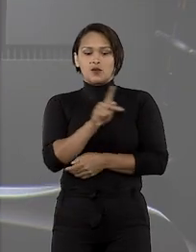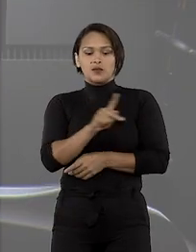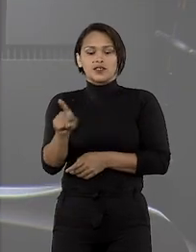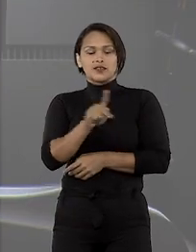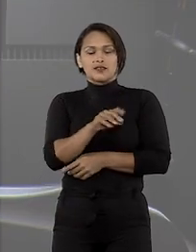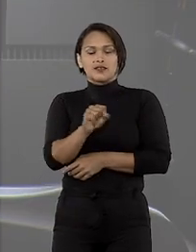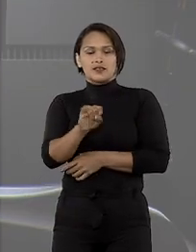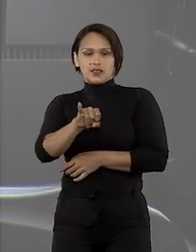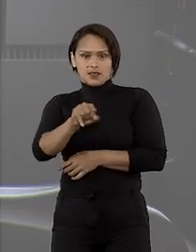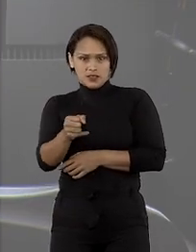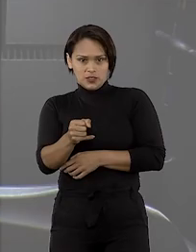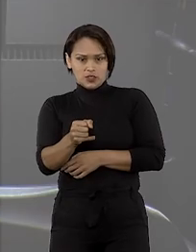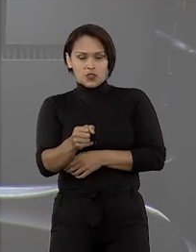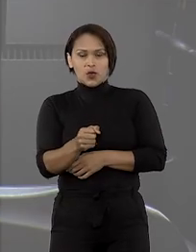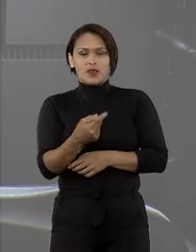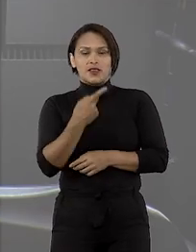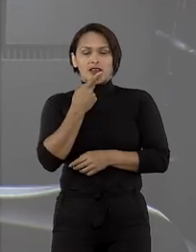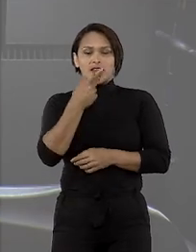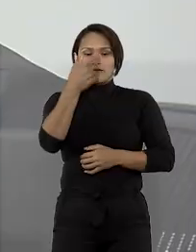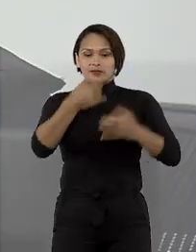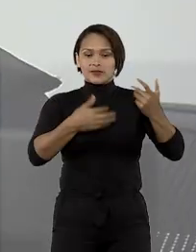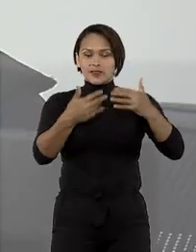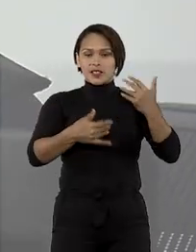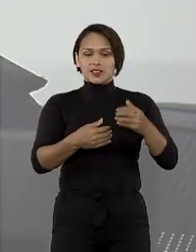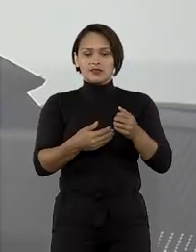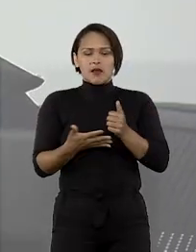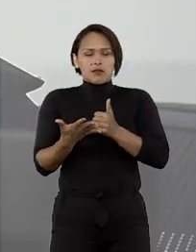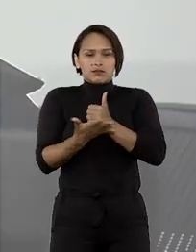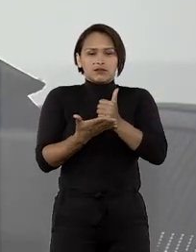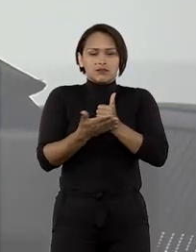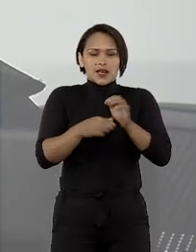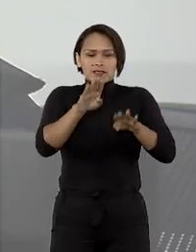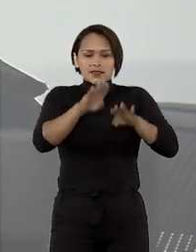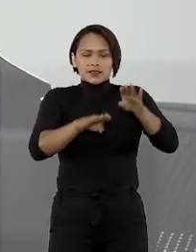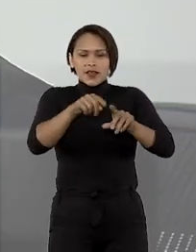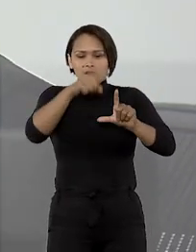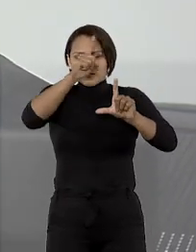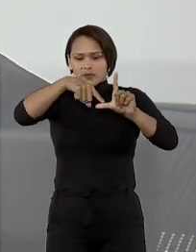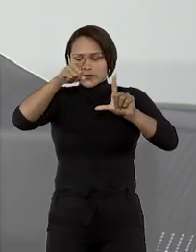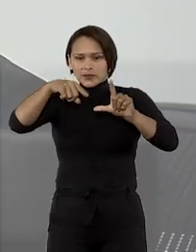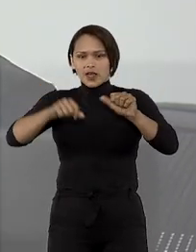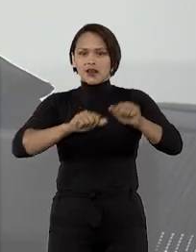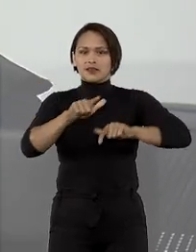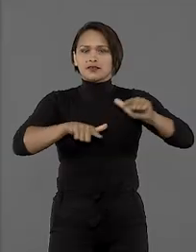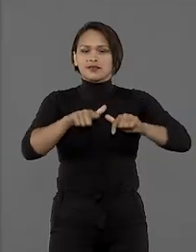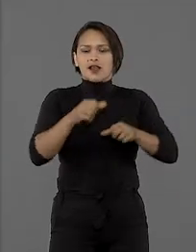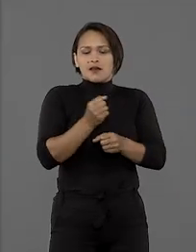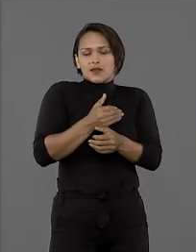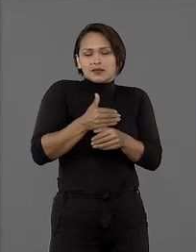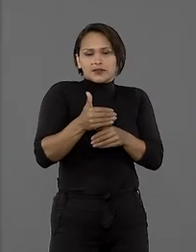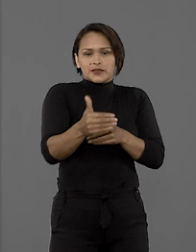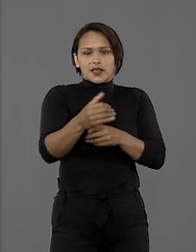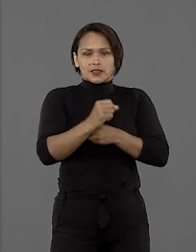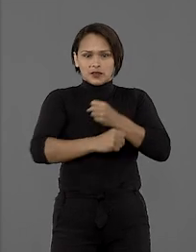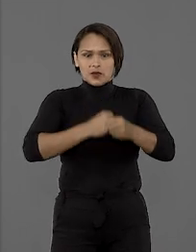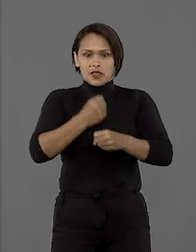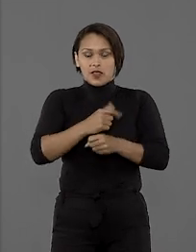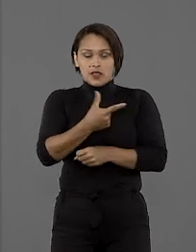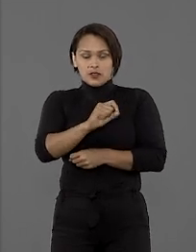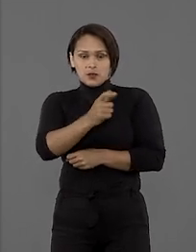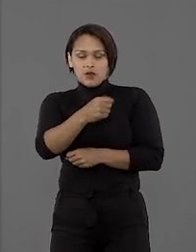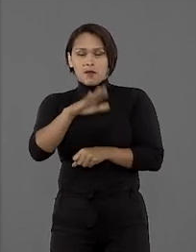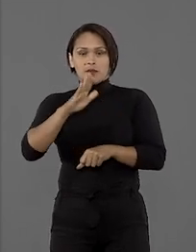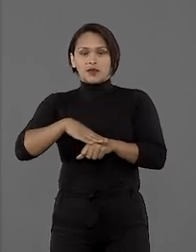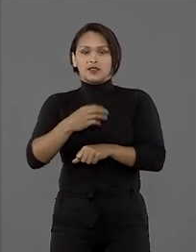o presidente do STJ, ministro Humberto Martins, fez um balanço dos trabalhos realizados durante o ano. Em 2020, foram